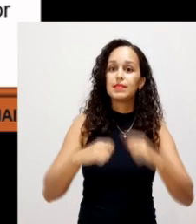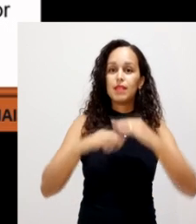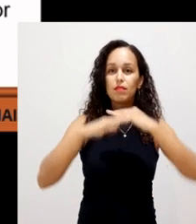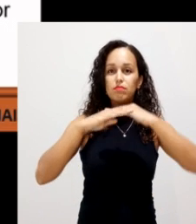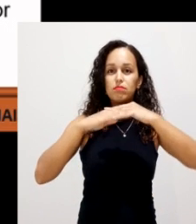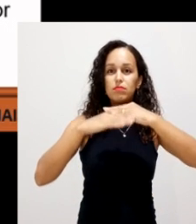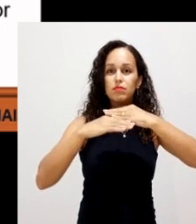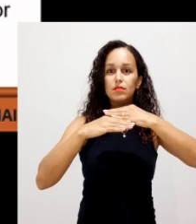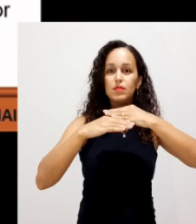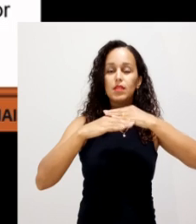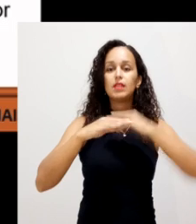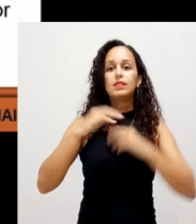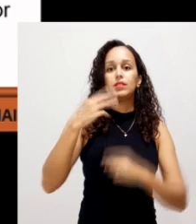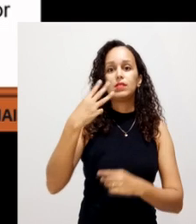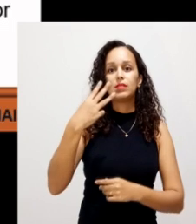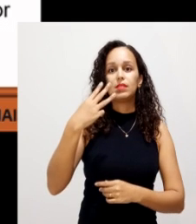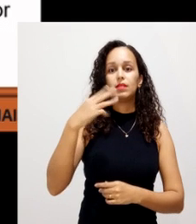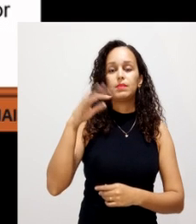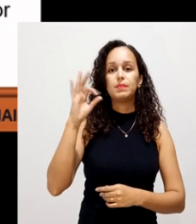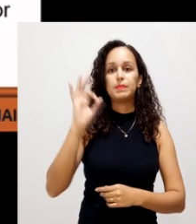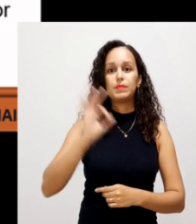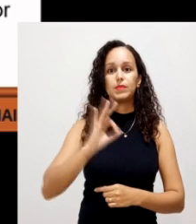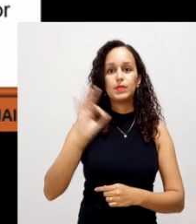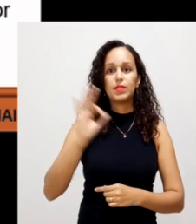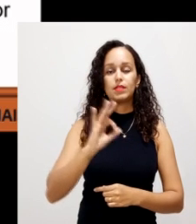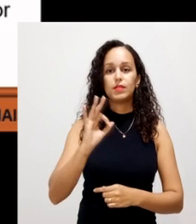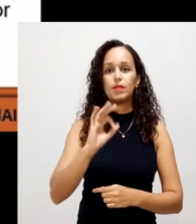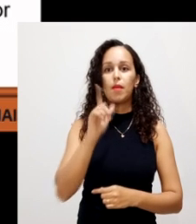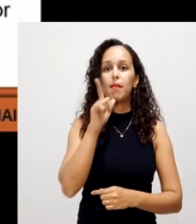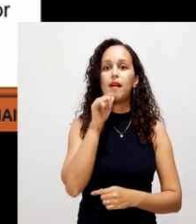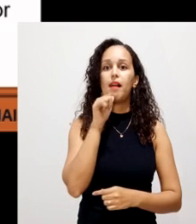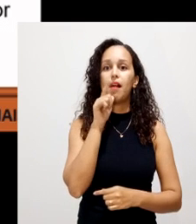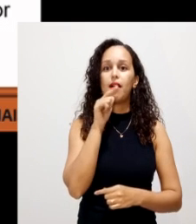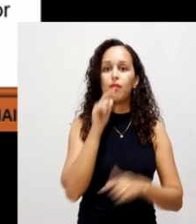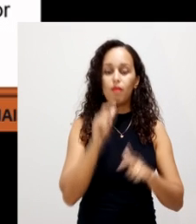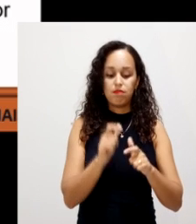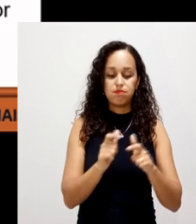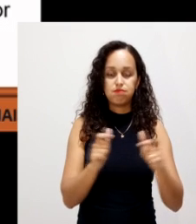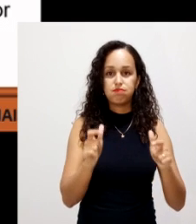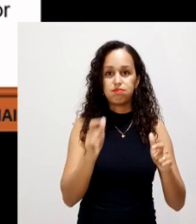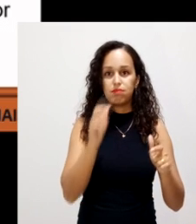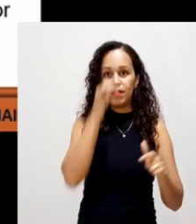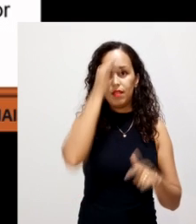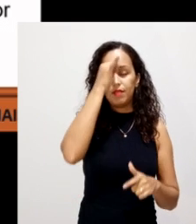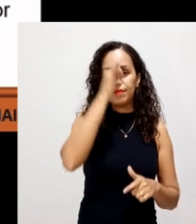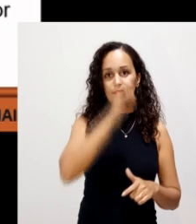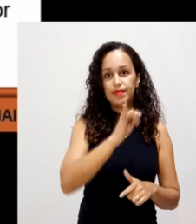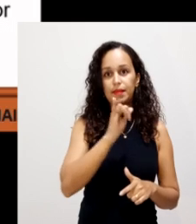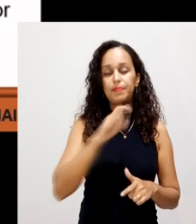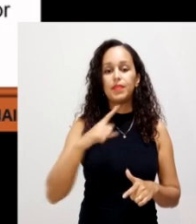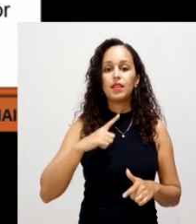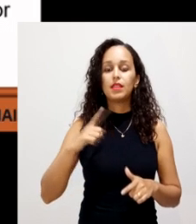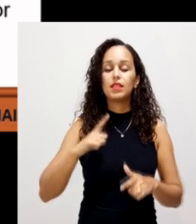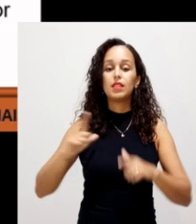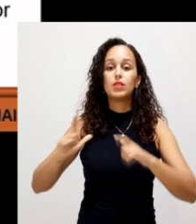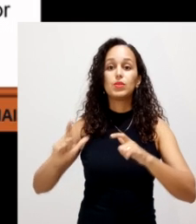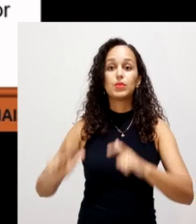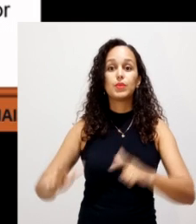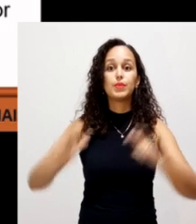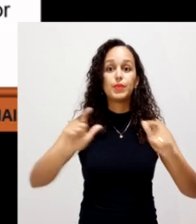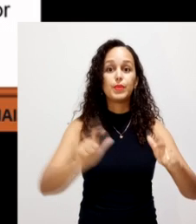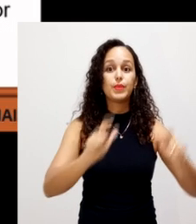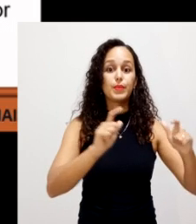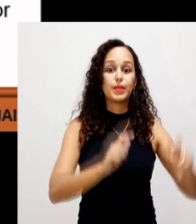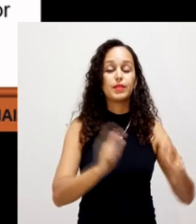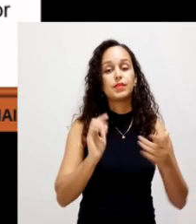para não haver um acúmulo de água na base da leira. Tem uns locais que vai fazer a